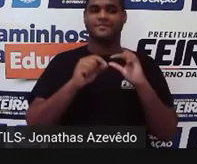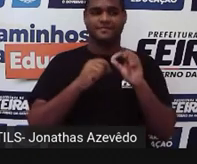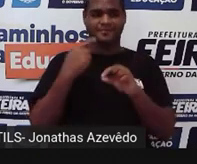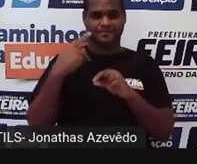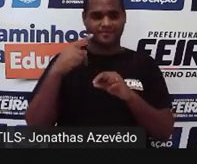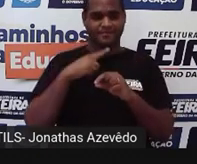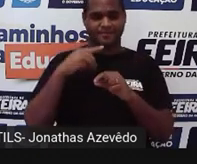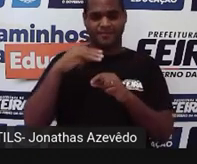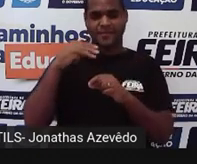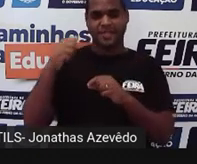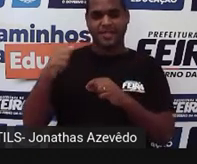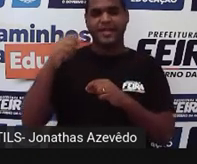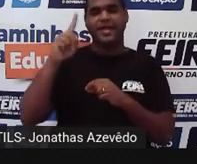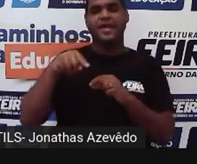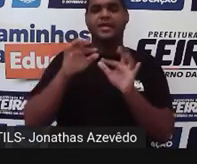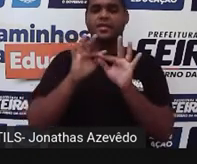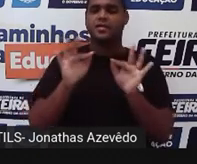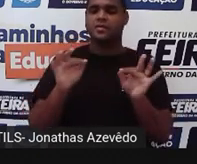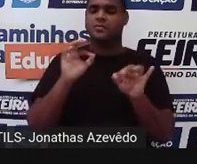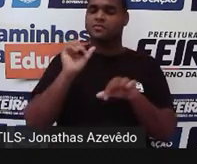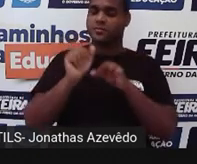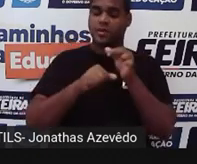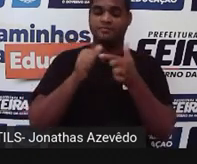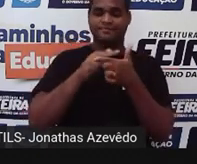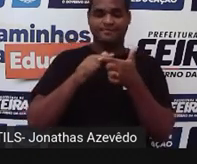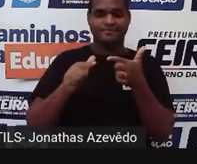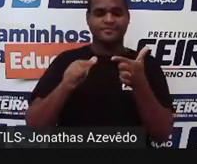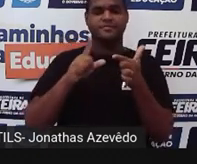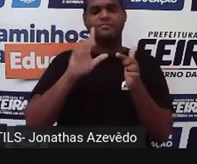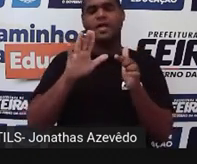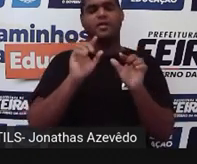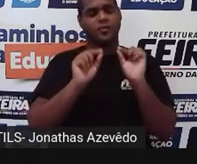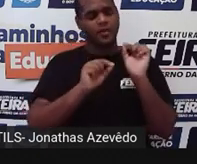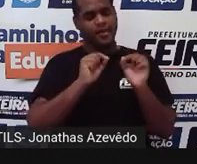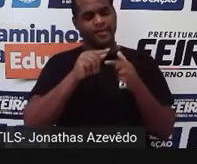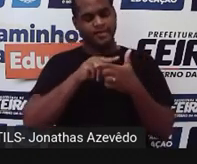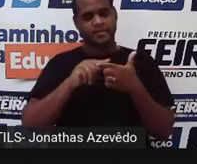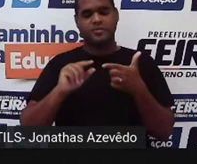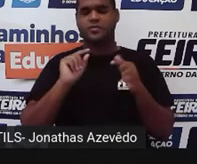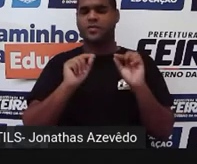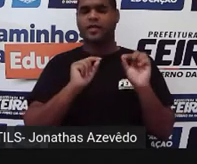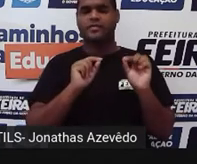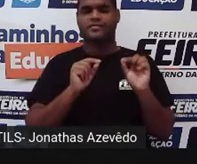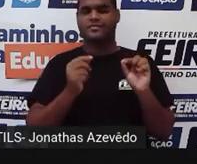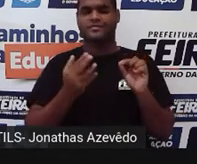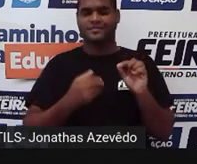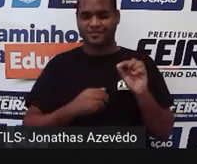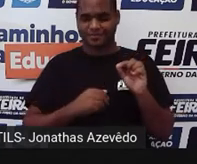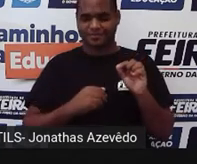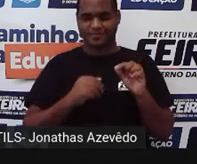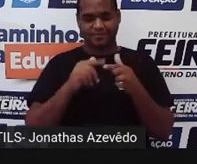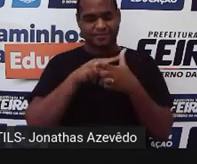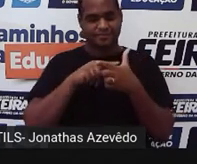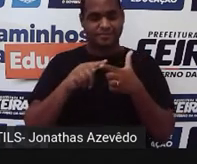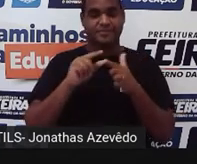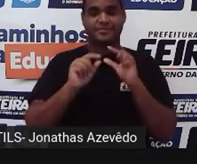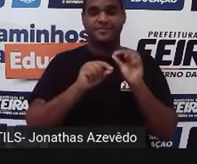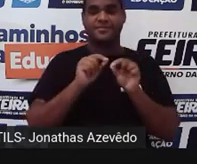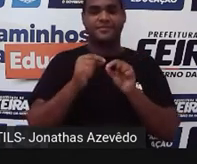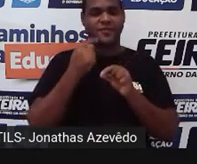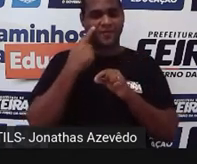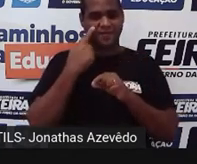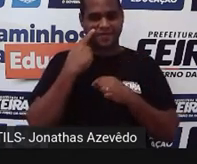aritmética simples, uma divisão. Mas vai dividir por quem? Vai dividir por isso aqui.